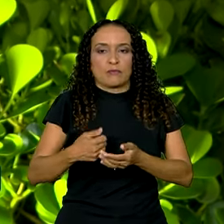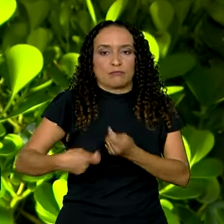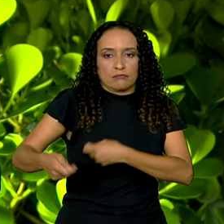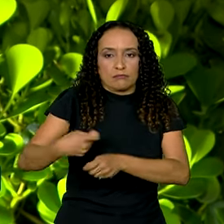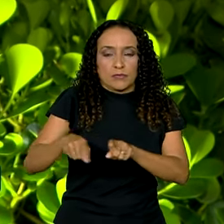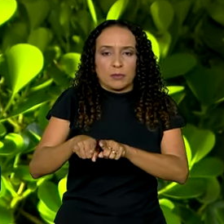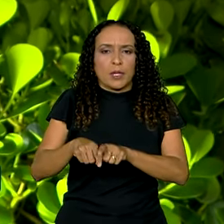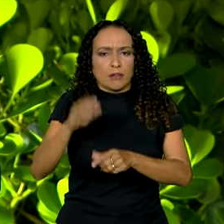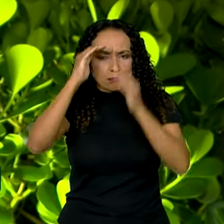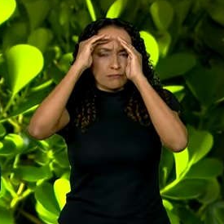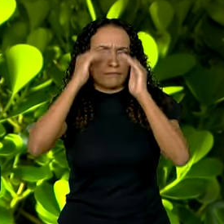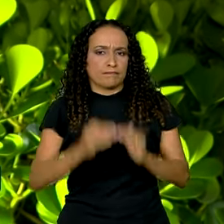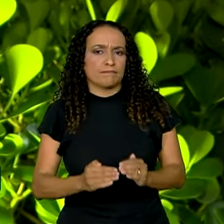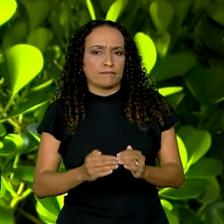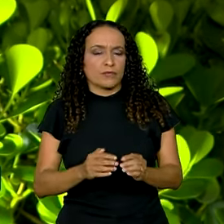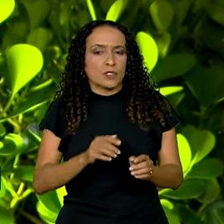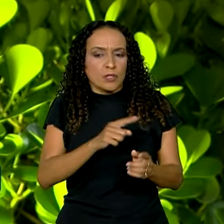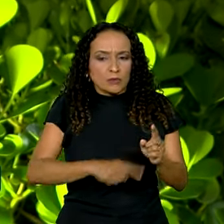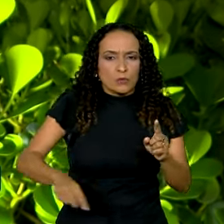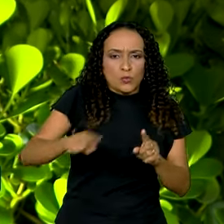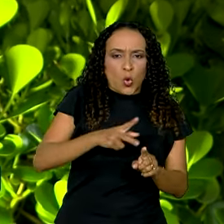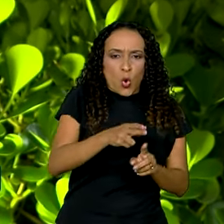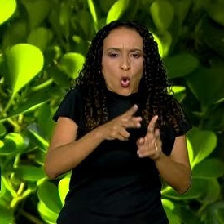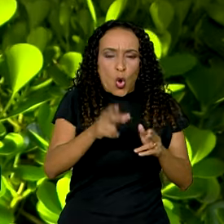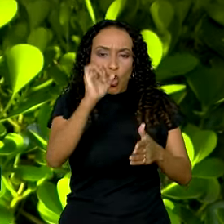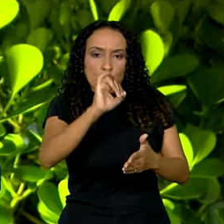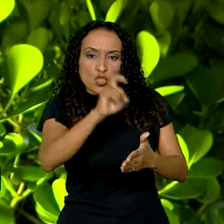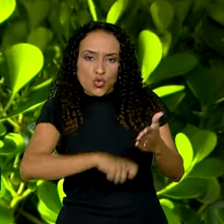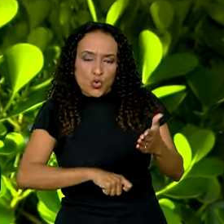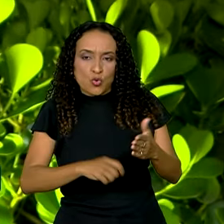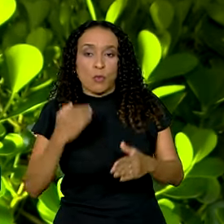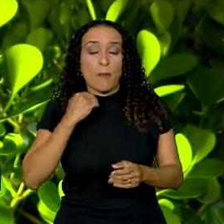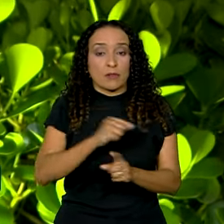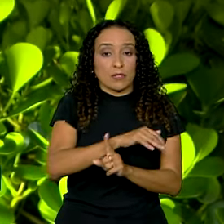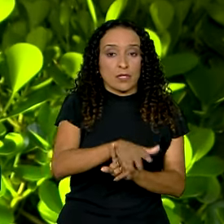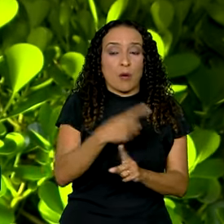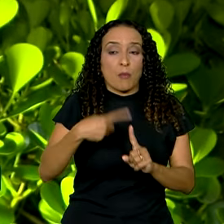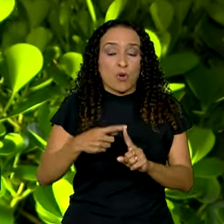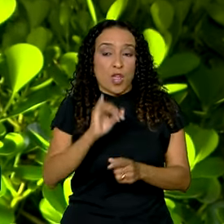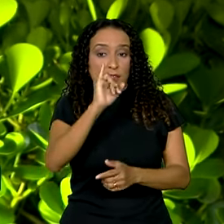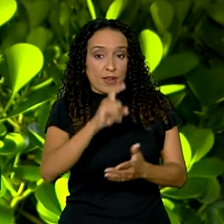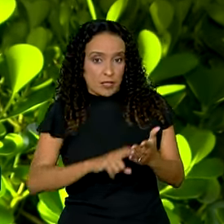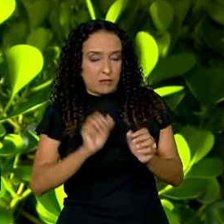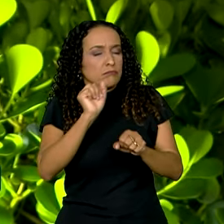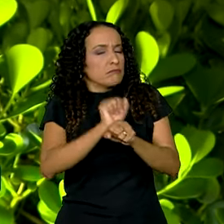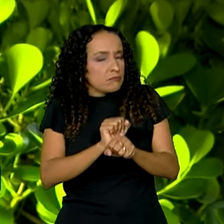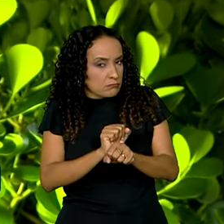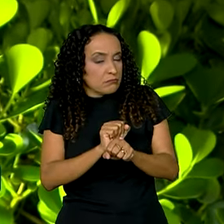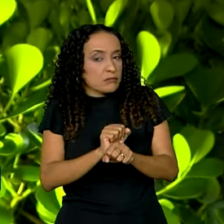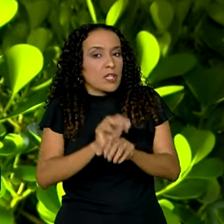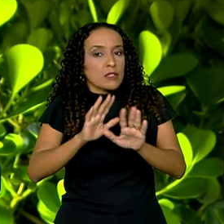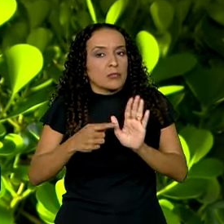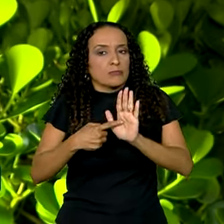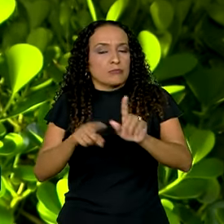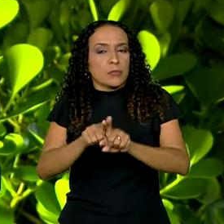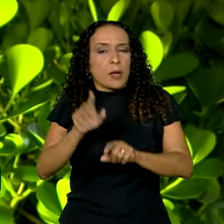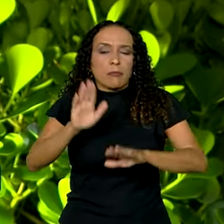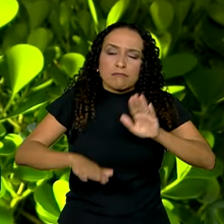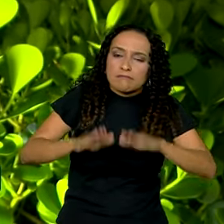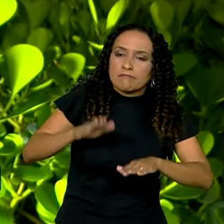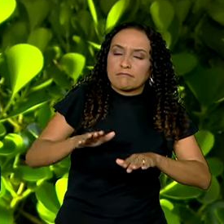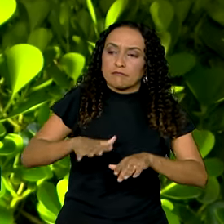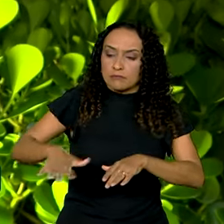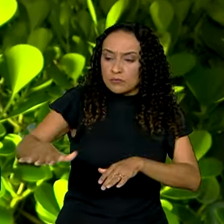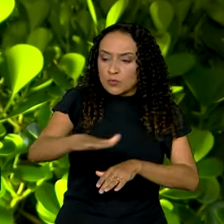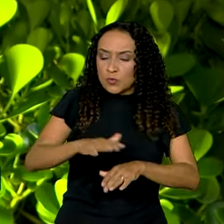manutenção do ciclo de cortes de juros pelo Banco Central, porque a inflação está comportada. E destacou essa previsão do mercado